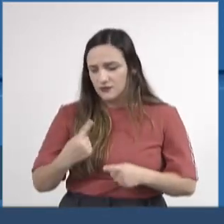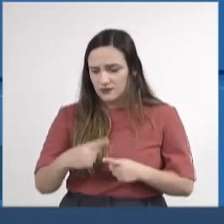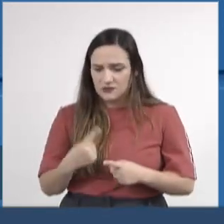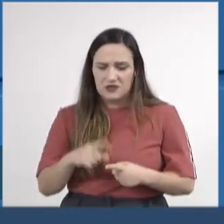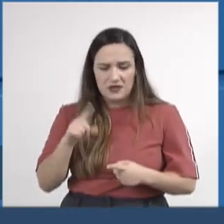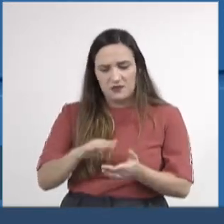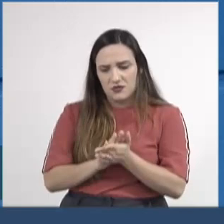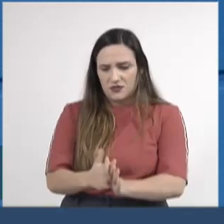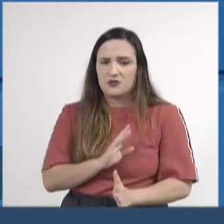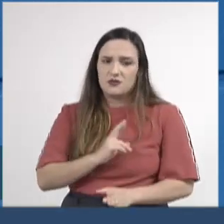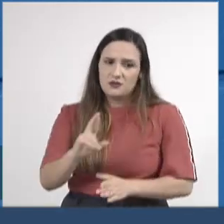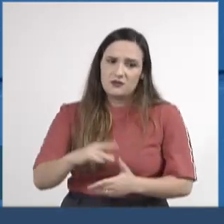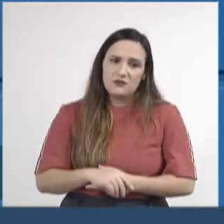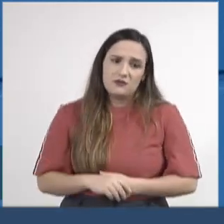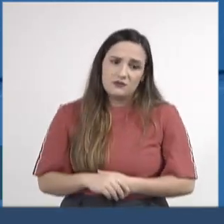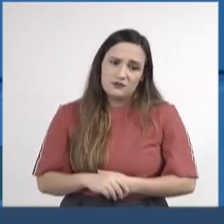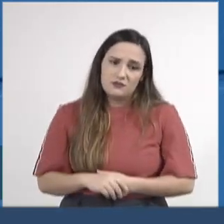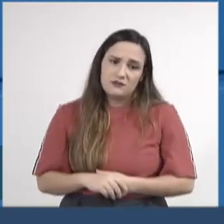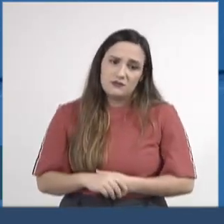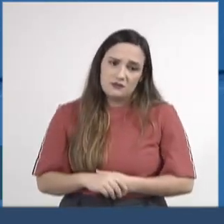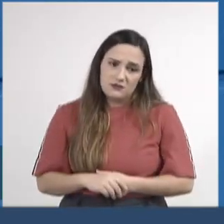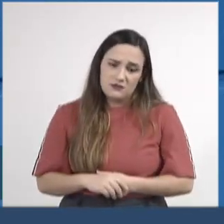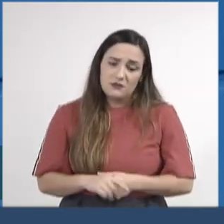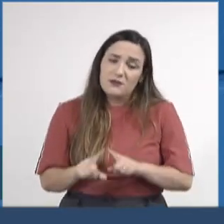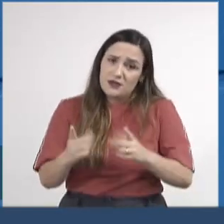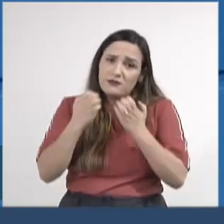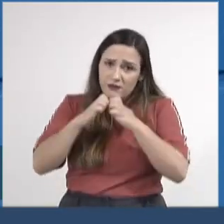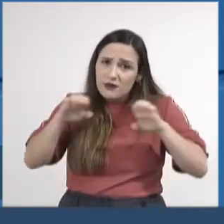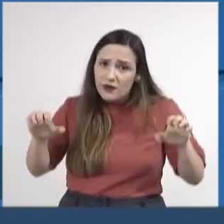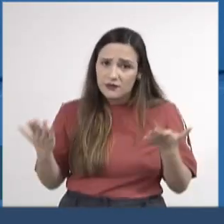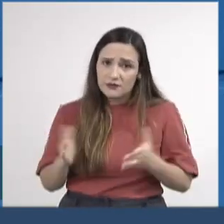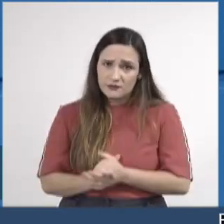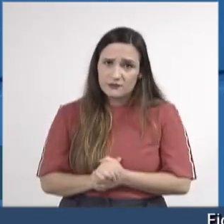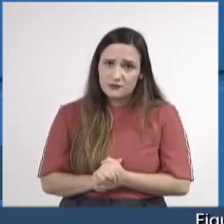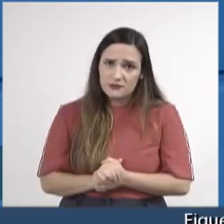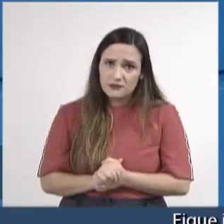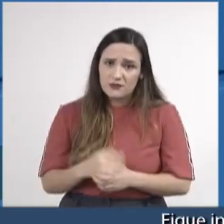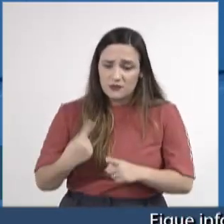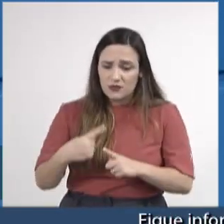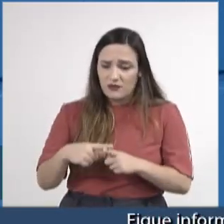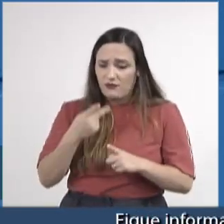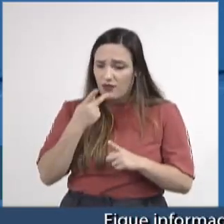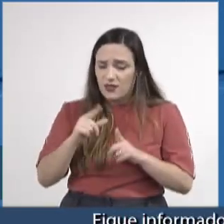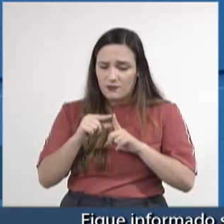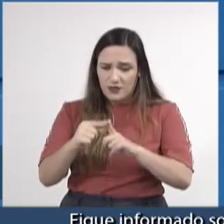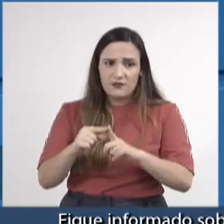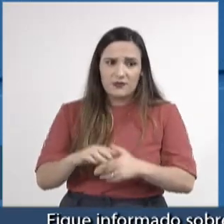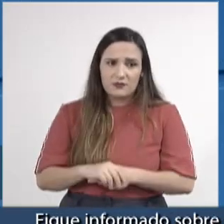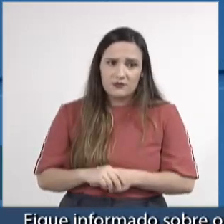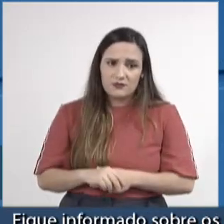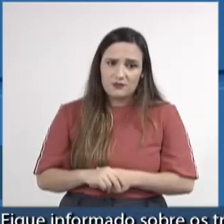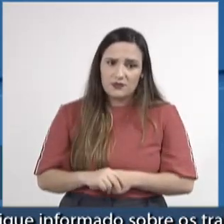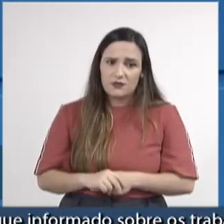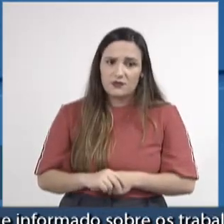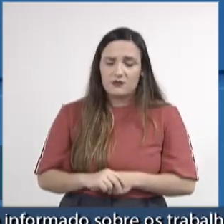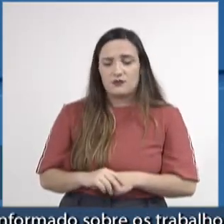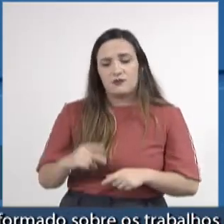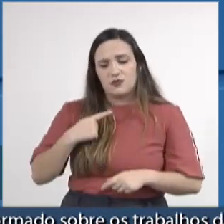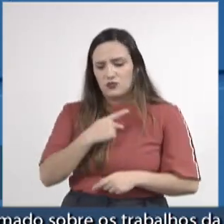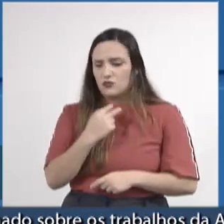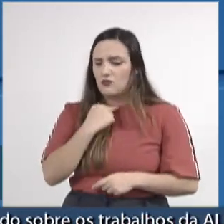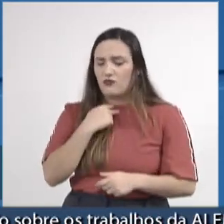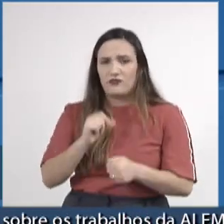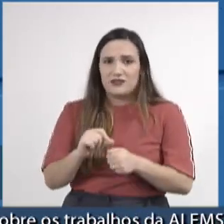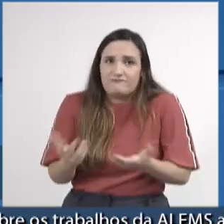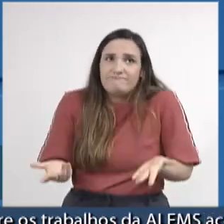a religião, tal, mas e a evangélica? Porque quando o senhor fala pastor, ah, o pastor não poderia fazer isso.